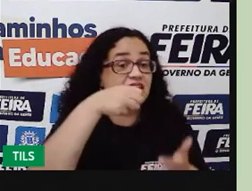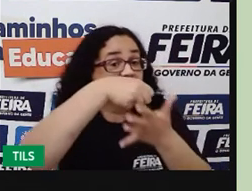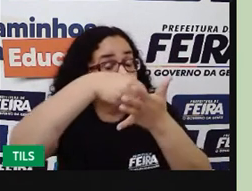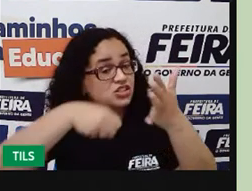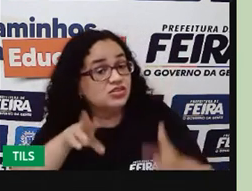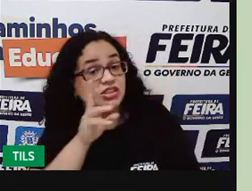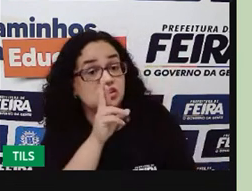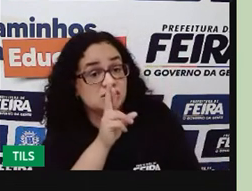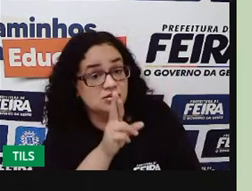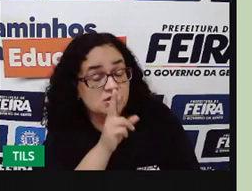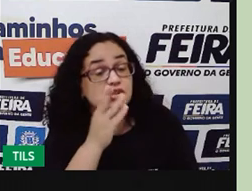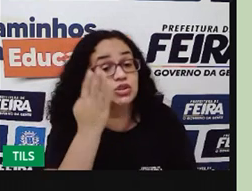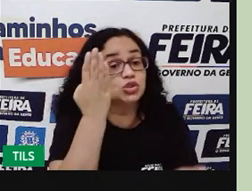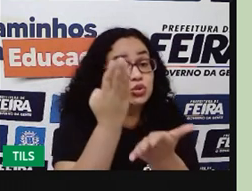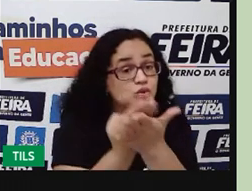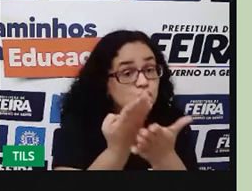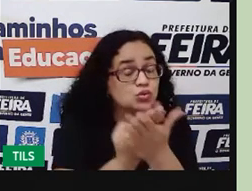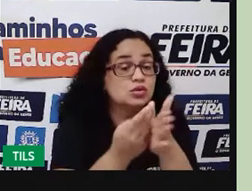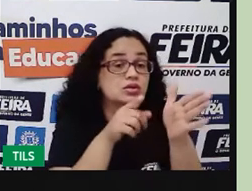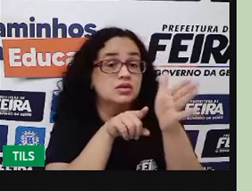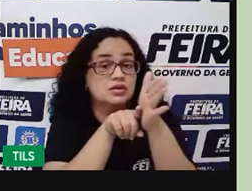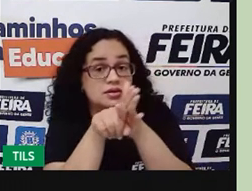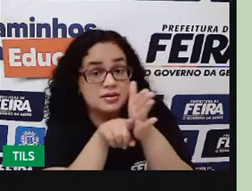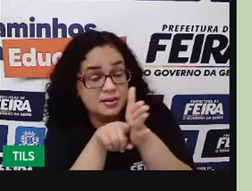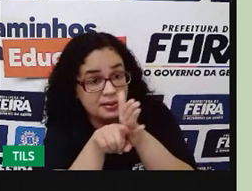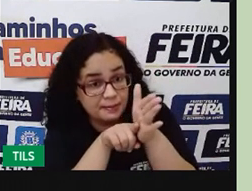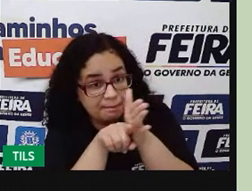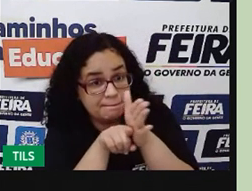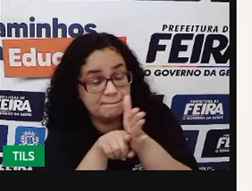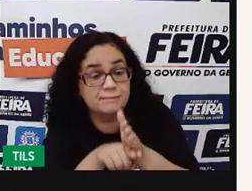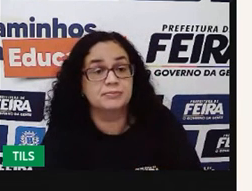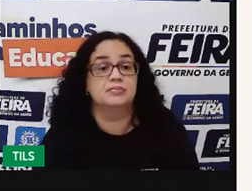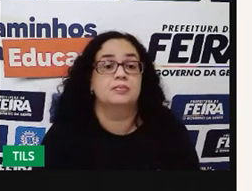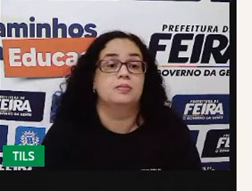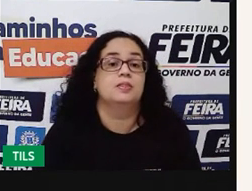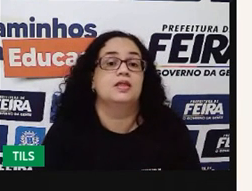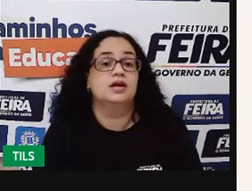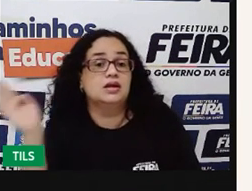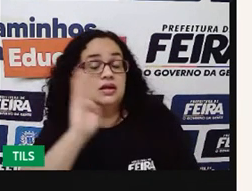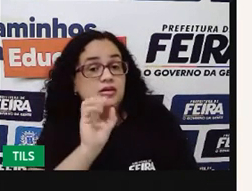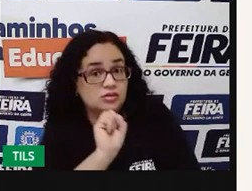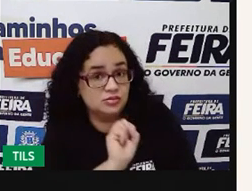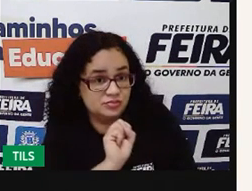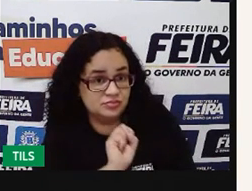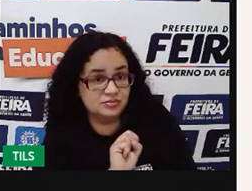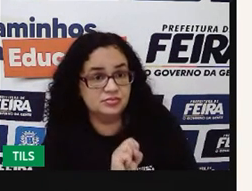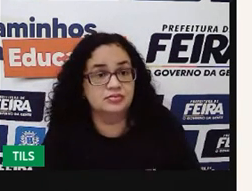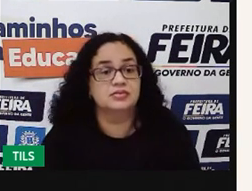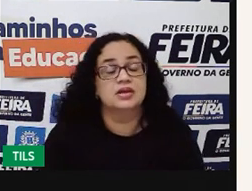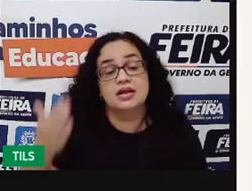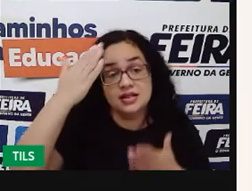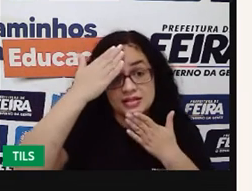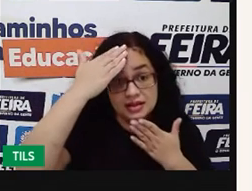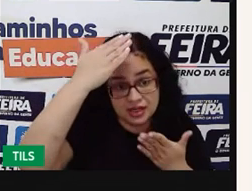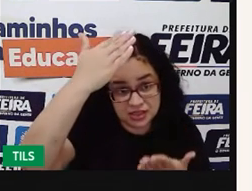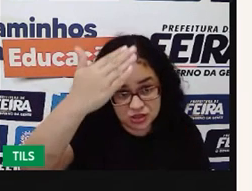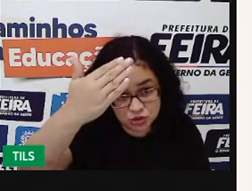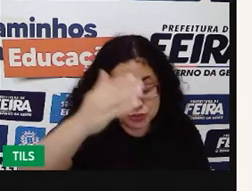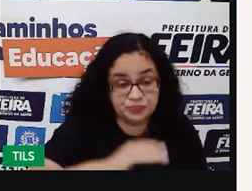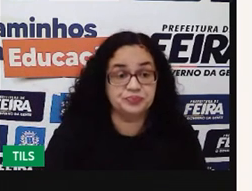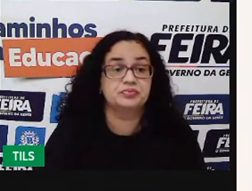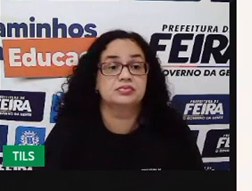atividades, de estudar, de pesquisar um pouco mais, né, eu fico por aqui, agradeço,